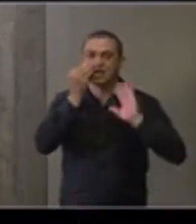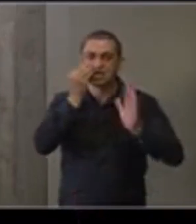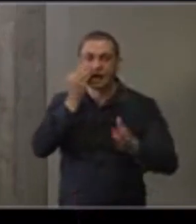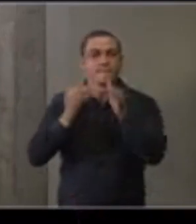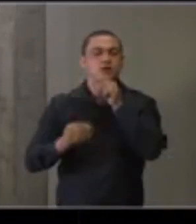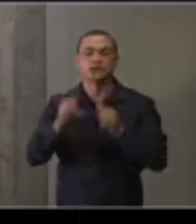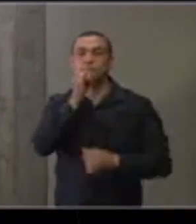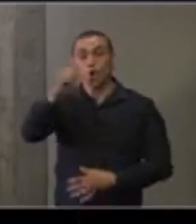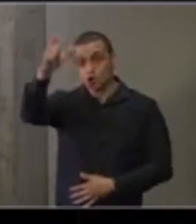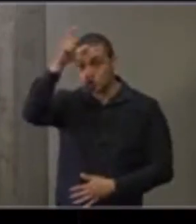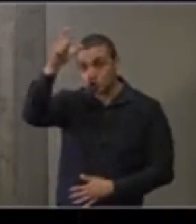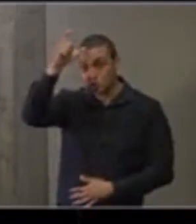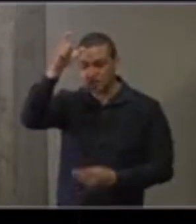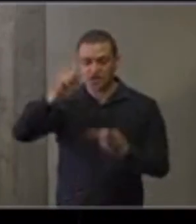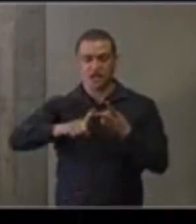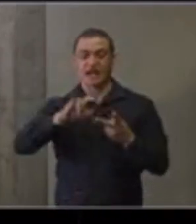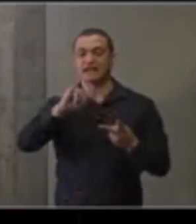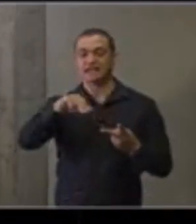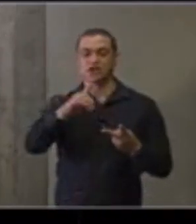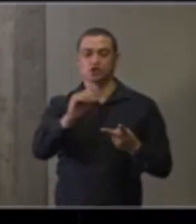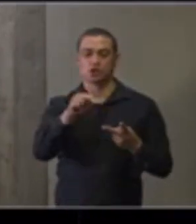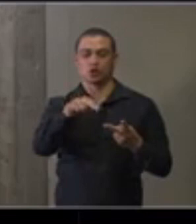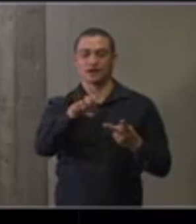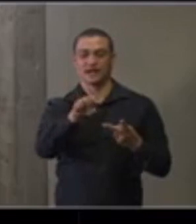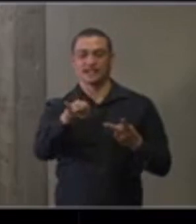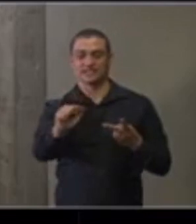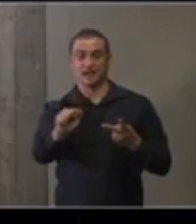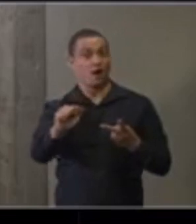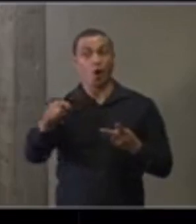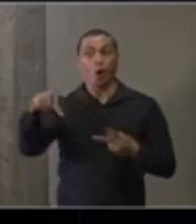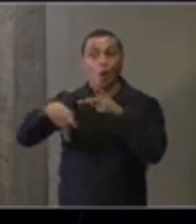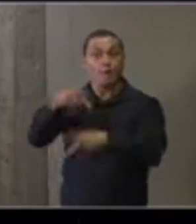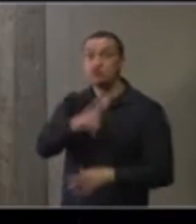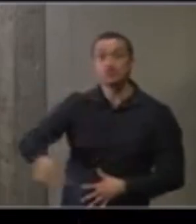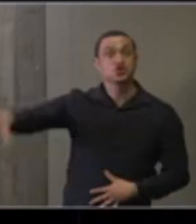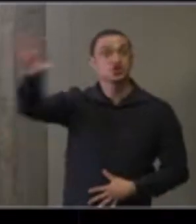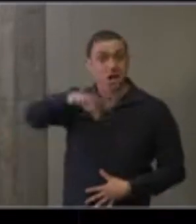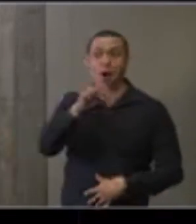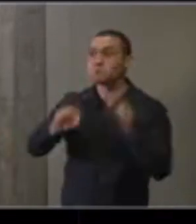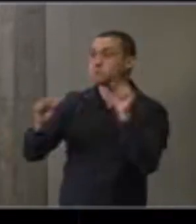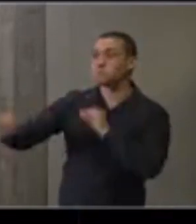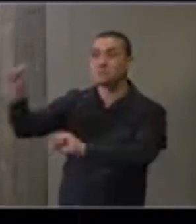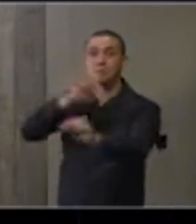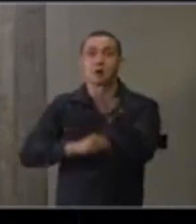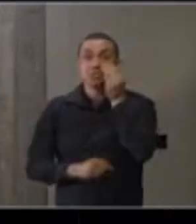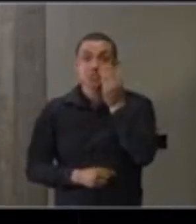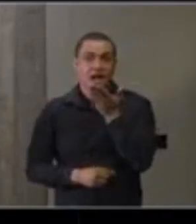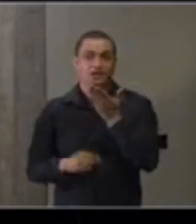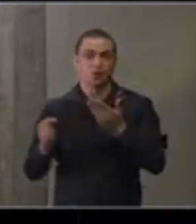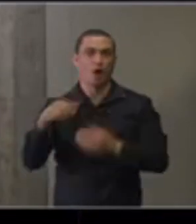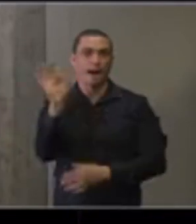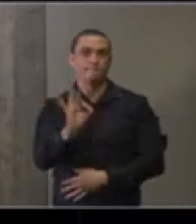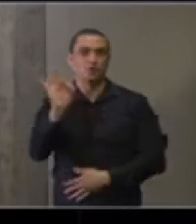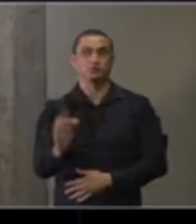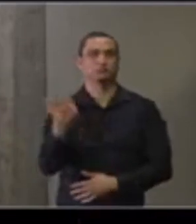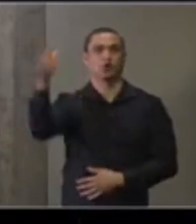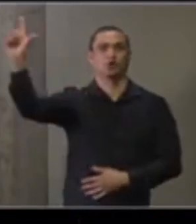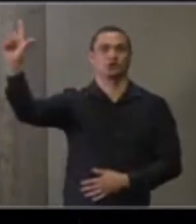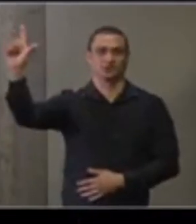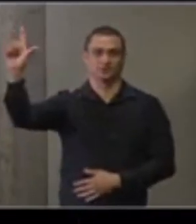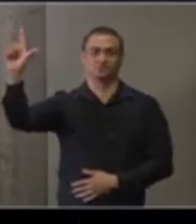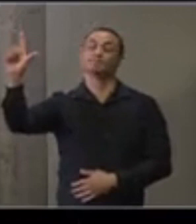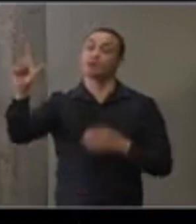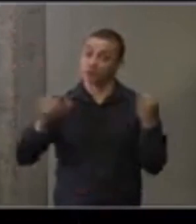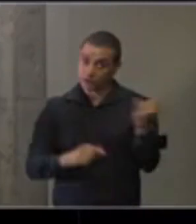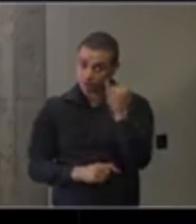como a Turquia e a Indonésia, na população geral. Então, com uma outra incidência. Isso é